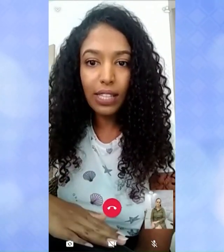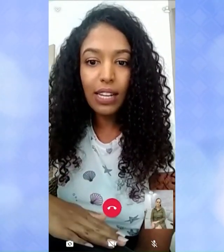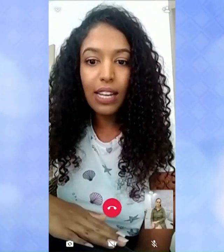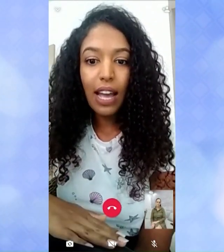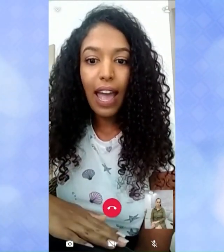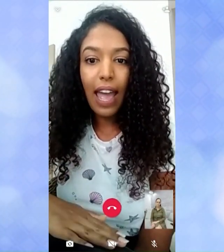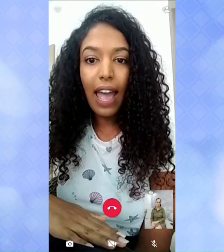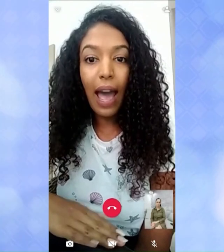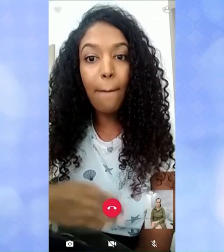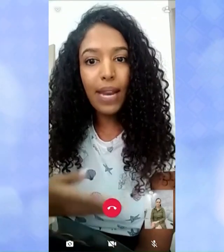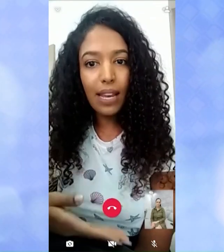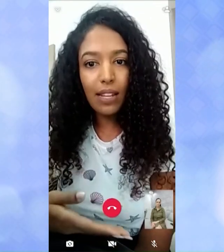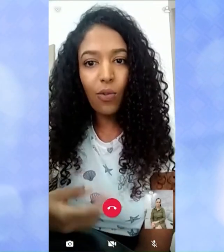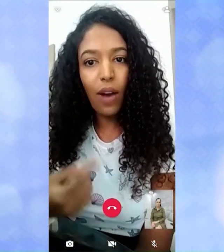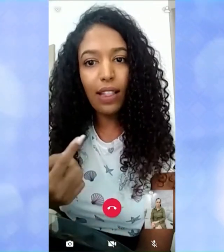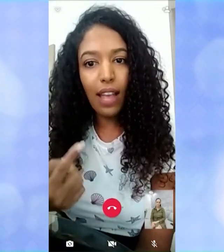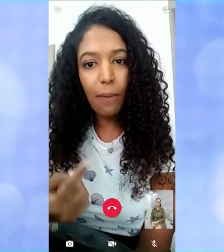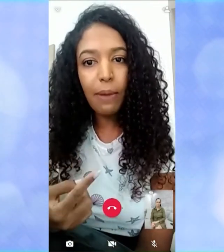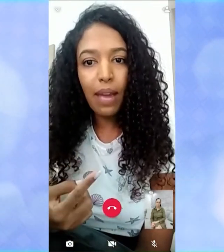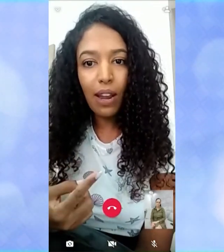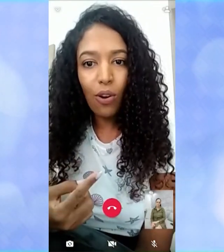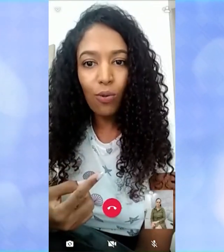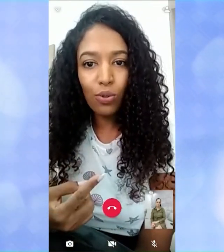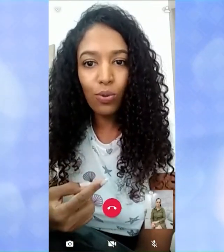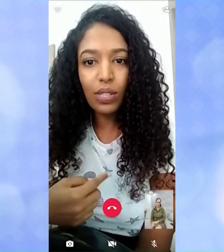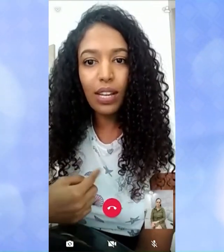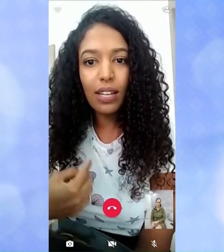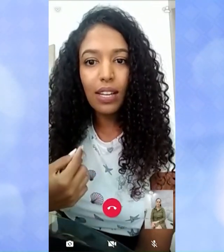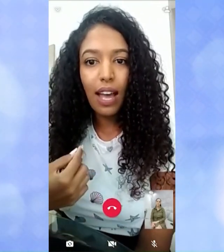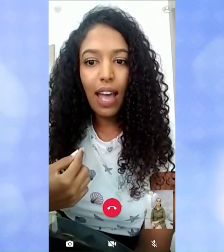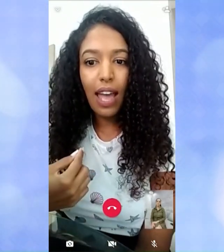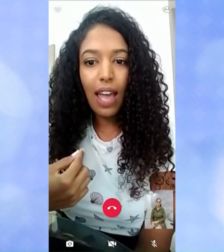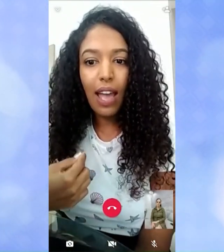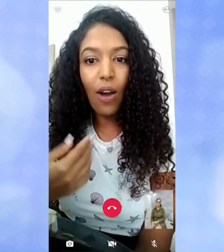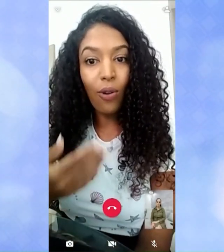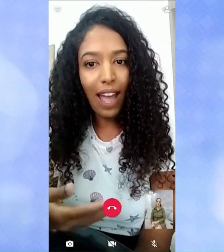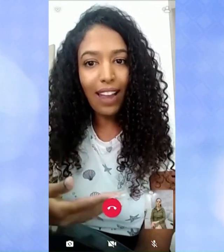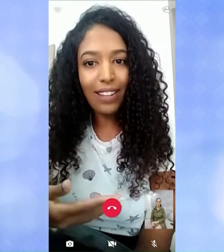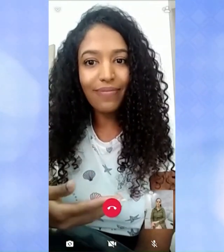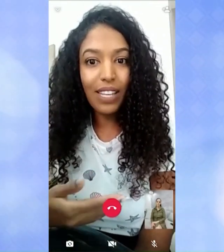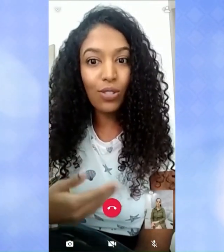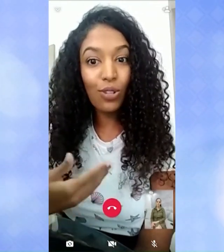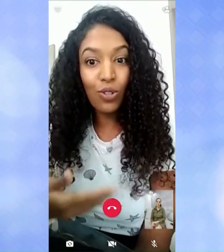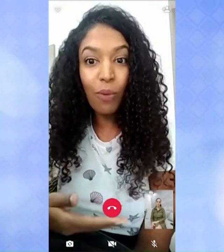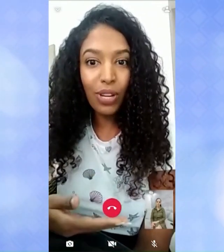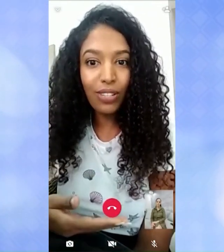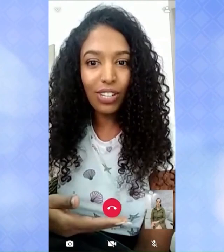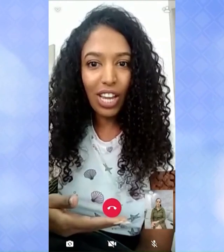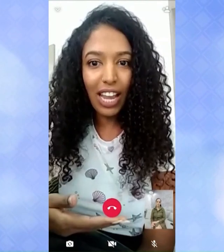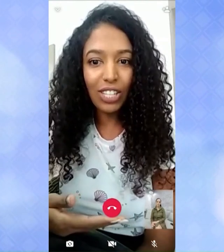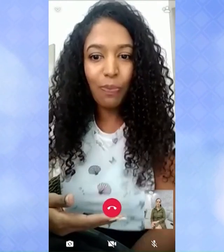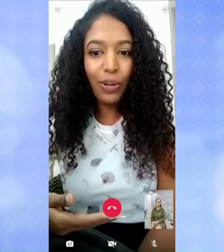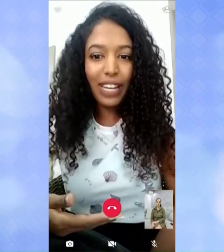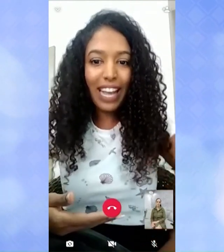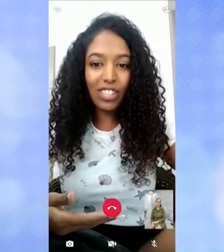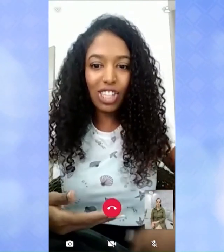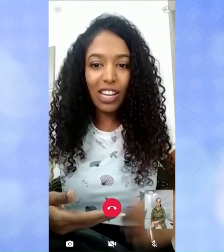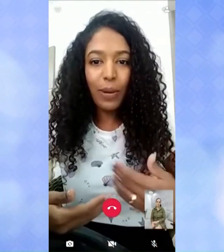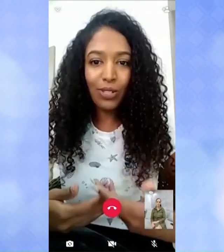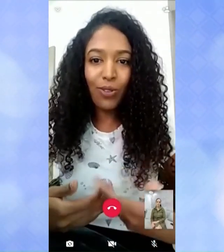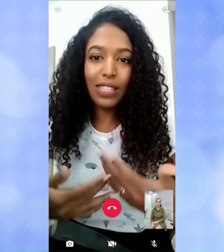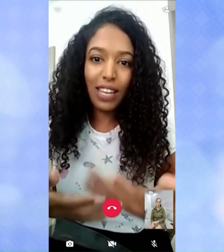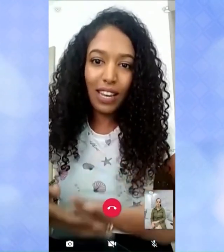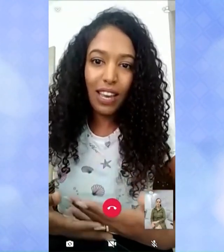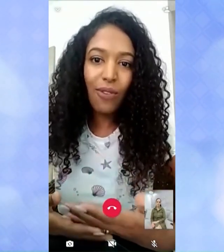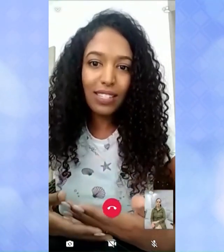uma nota, abrindo até a primeira consulta online. Isso ajudou muito a gente. Legal.